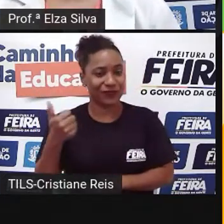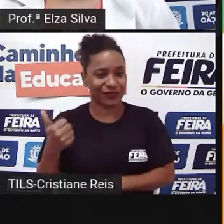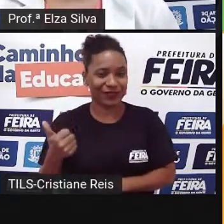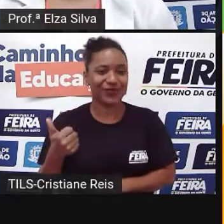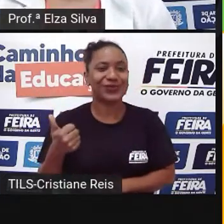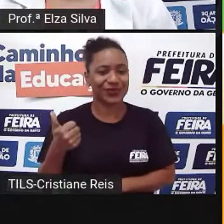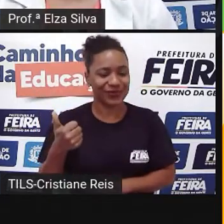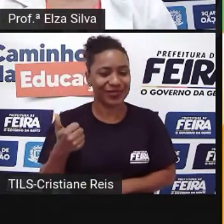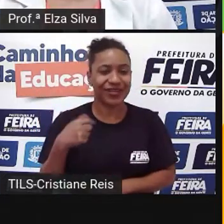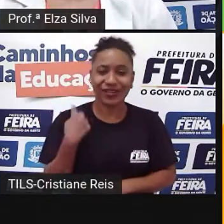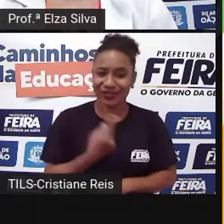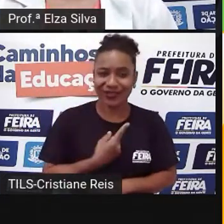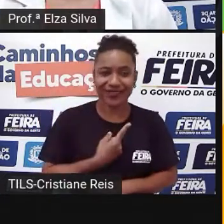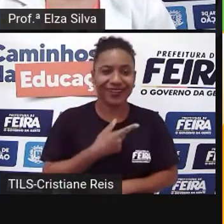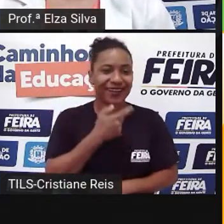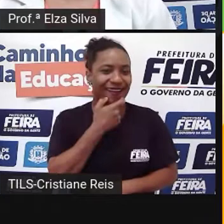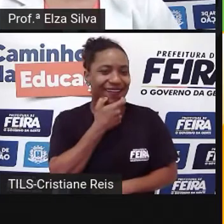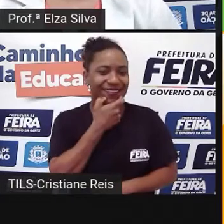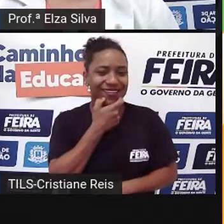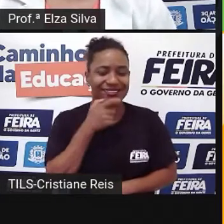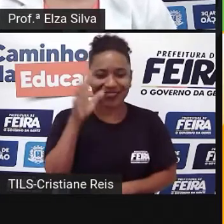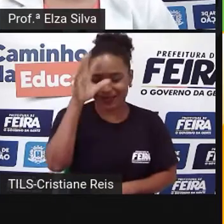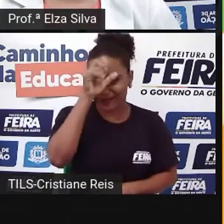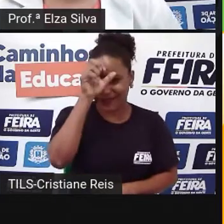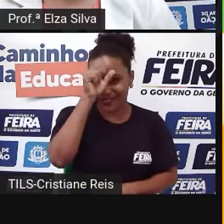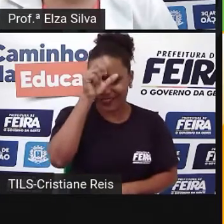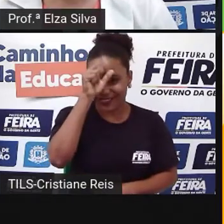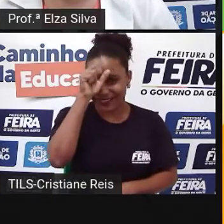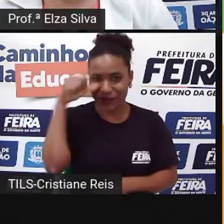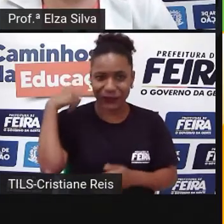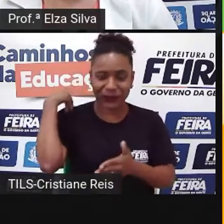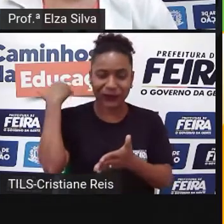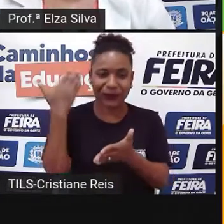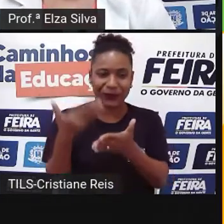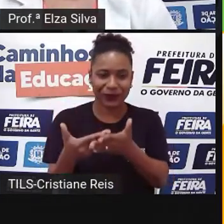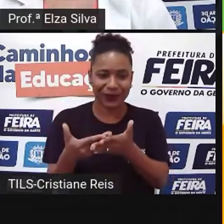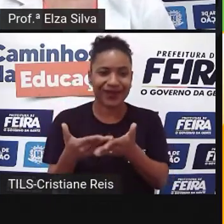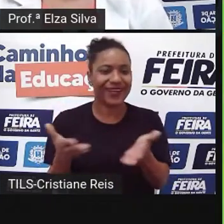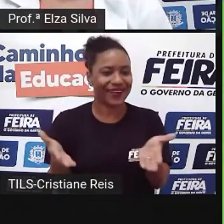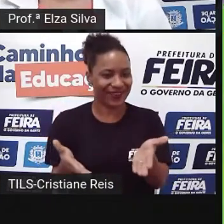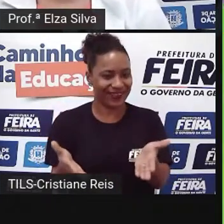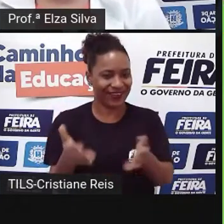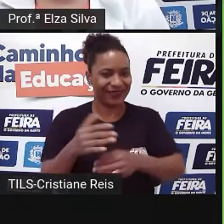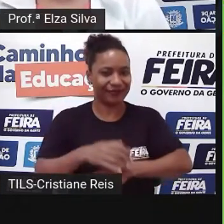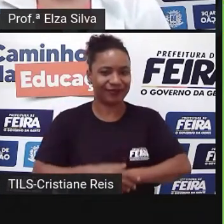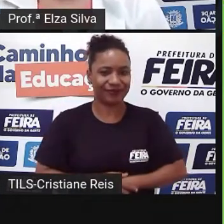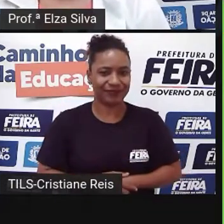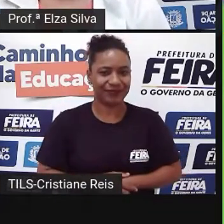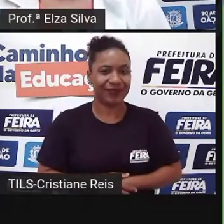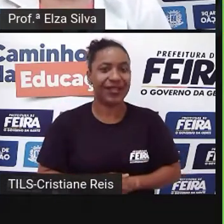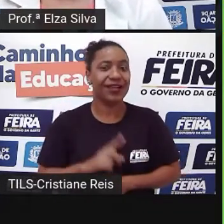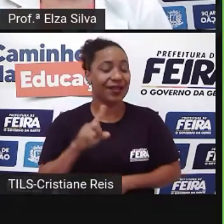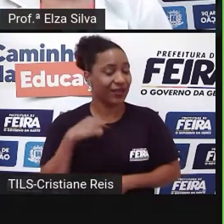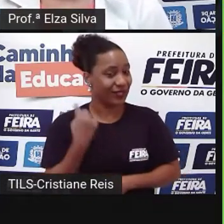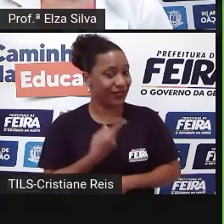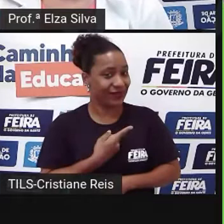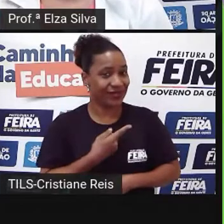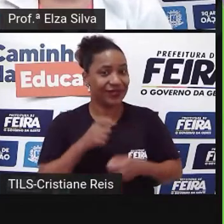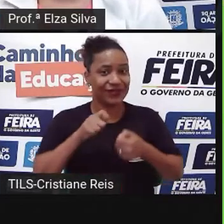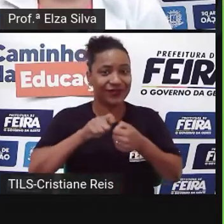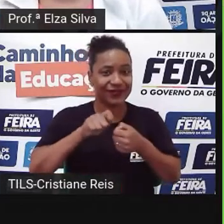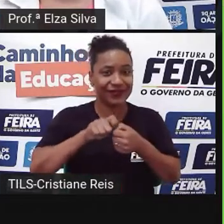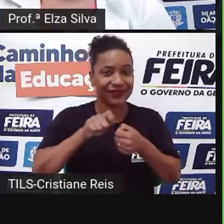das aulas de inglês que foram promovidas durante todo este ano. E para fazer essa retrospectiva,